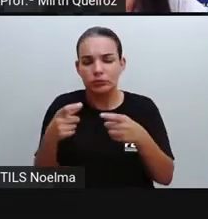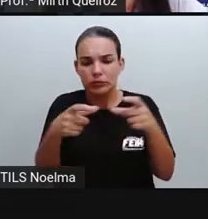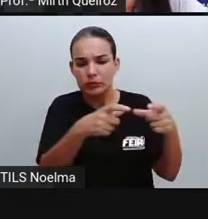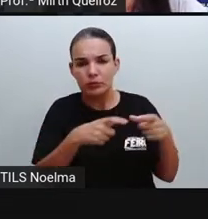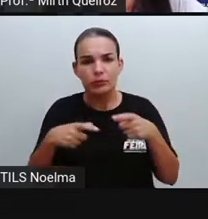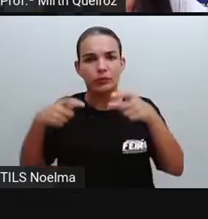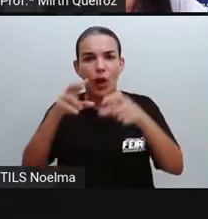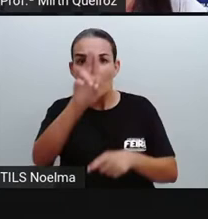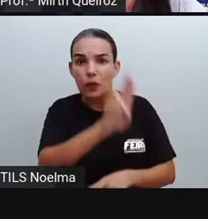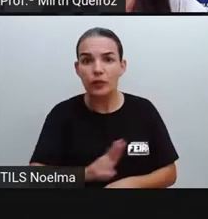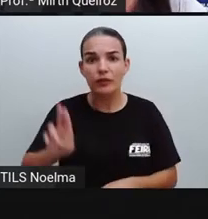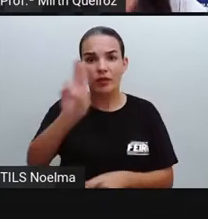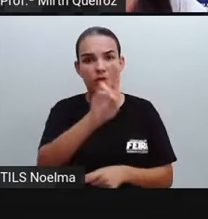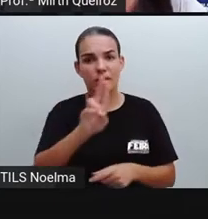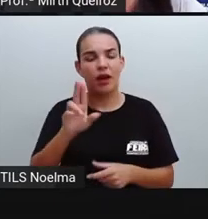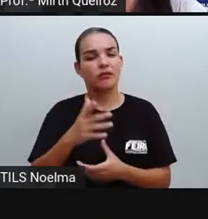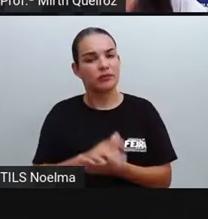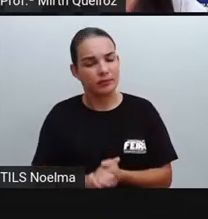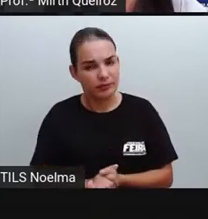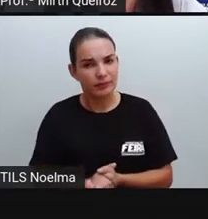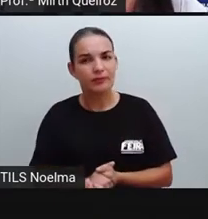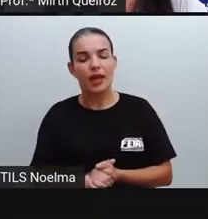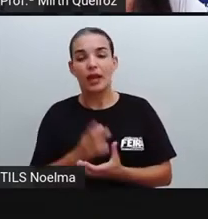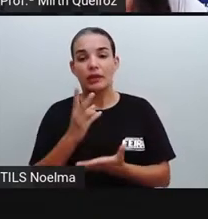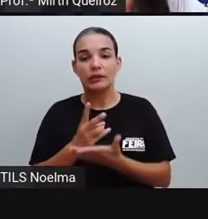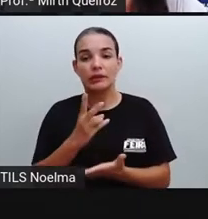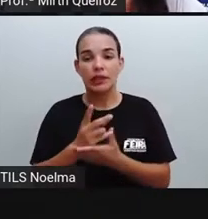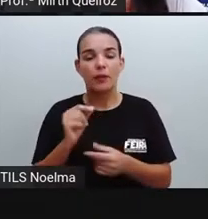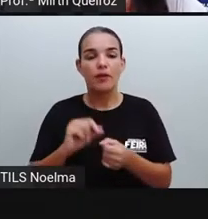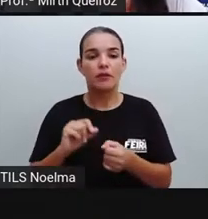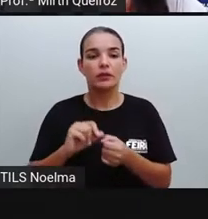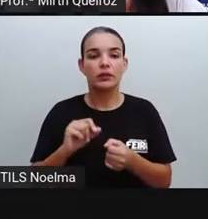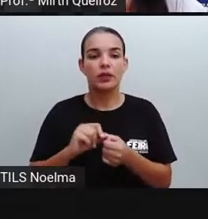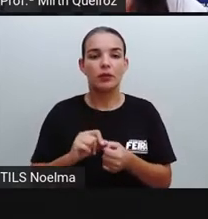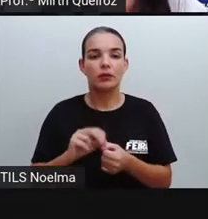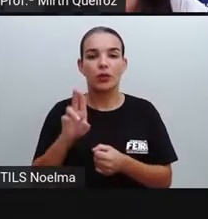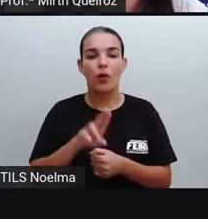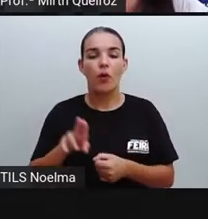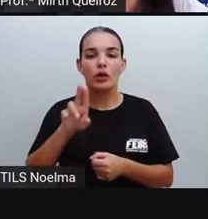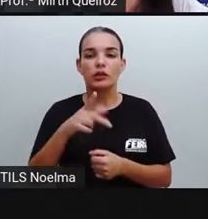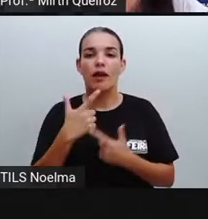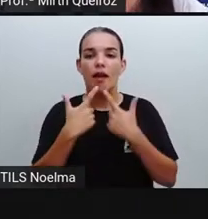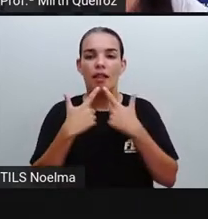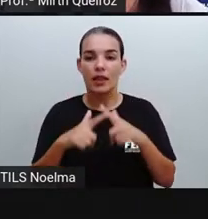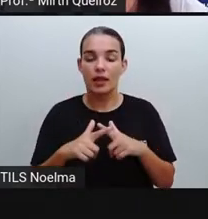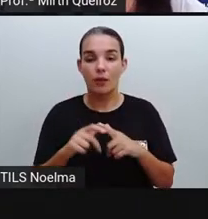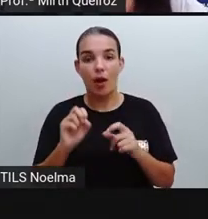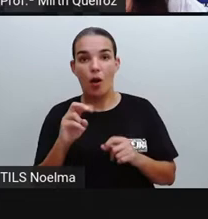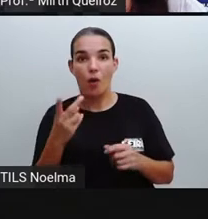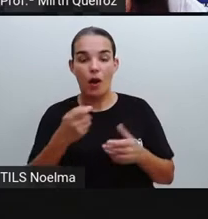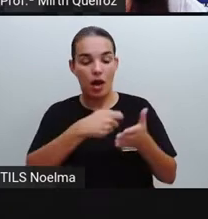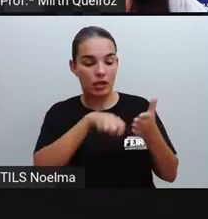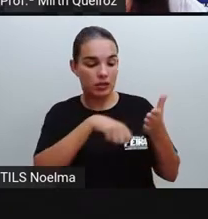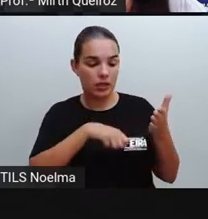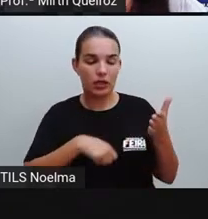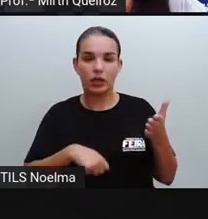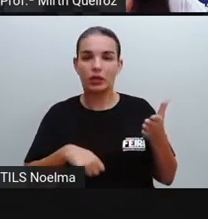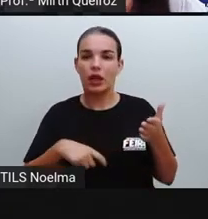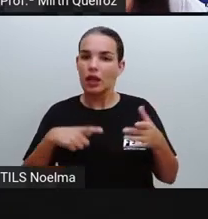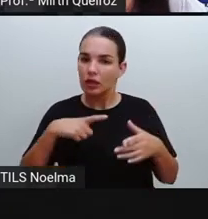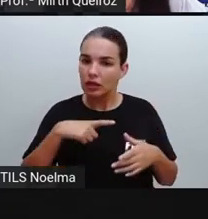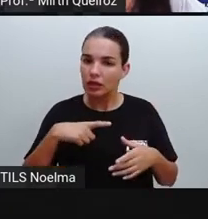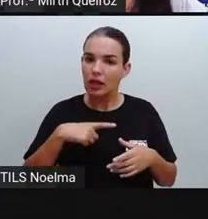Sempre que nós fazemos uso da língua, ou seja, na forma escrita, seja na forma oral, estamos produzindo enunciados.